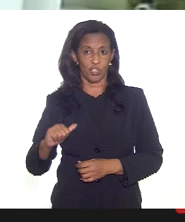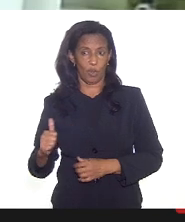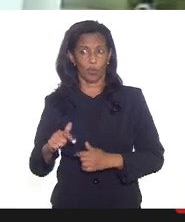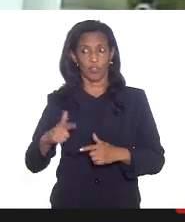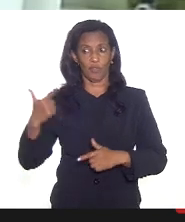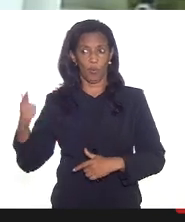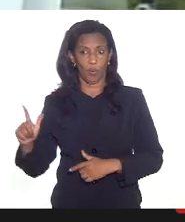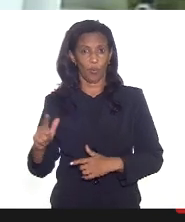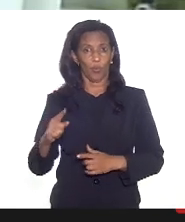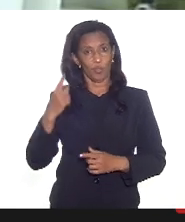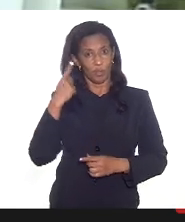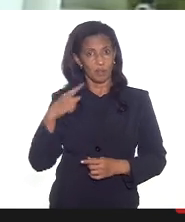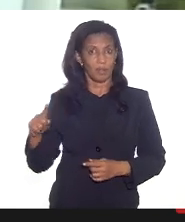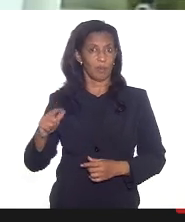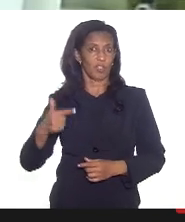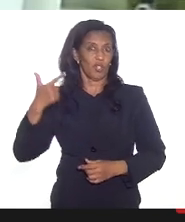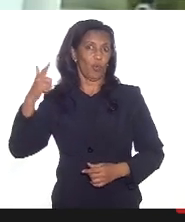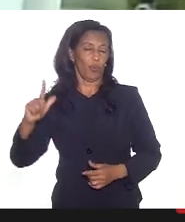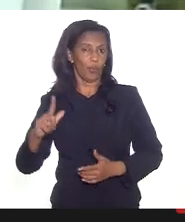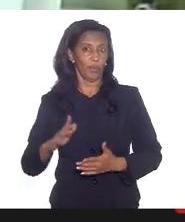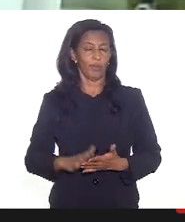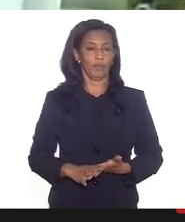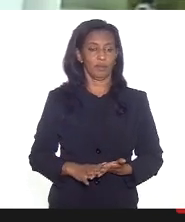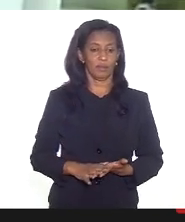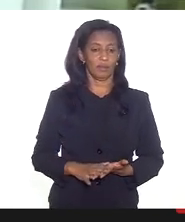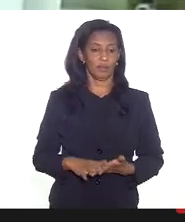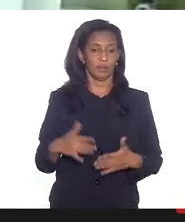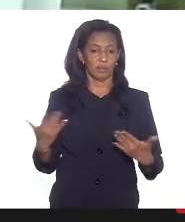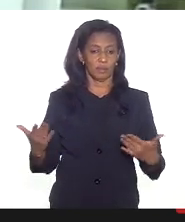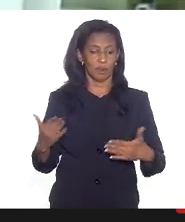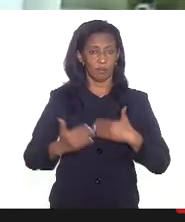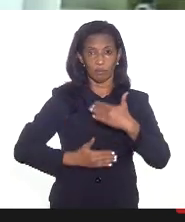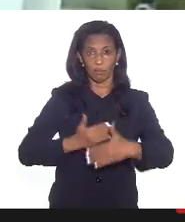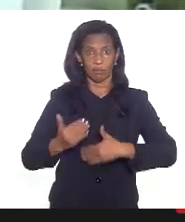outro e agora semana que vem já vai ter uma outra então assim